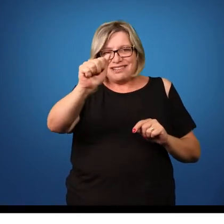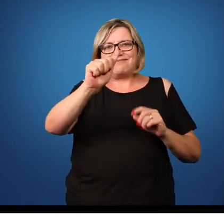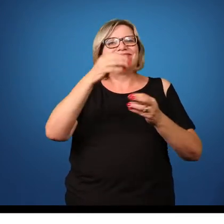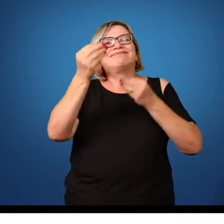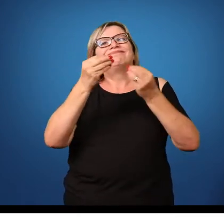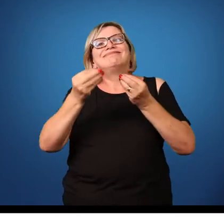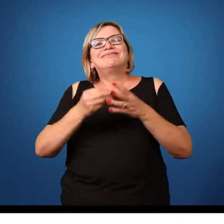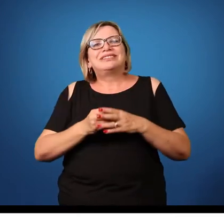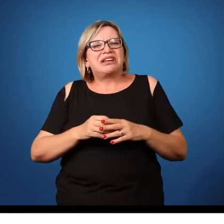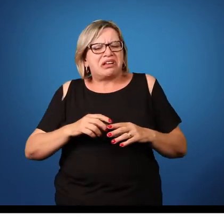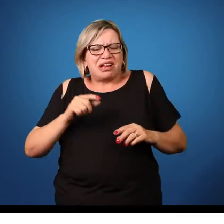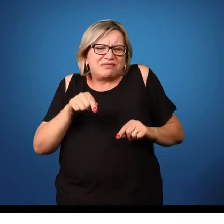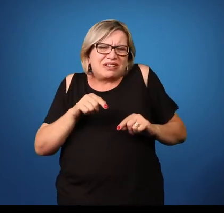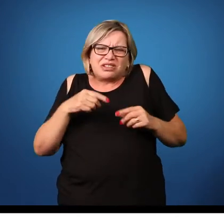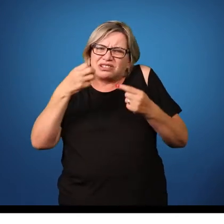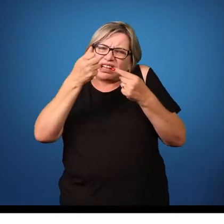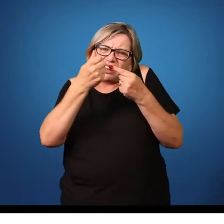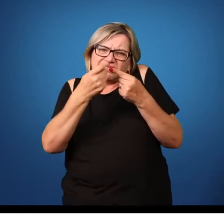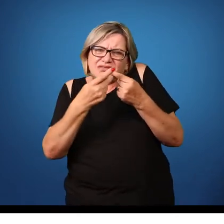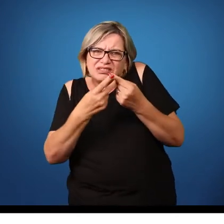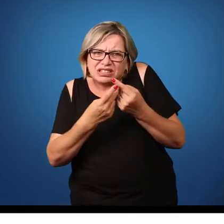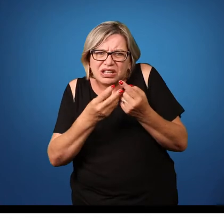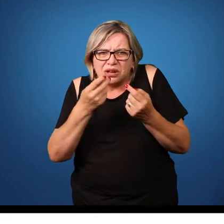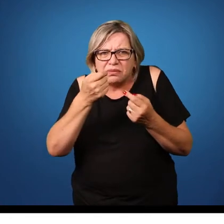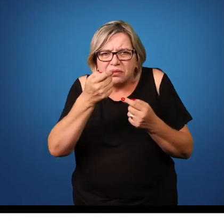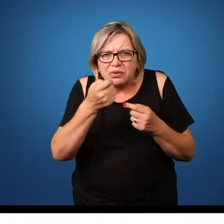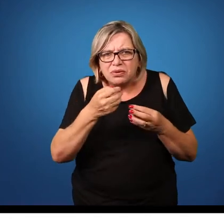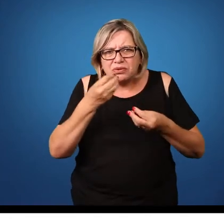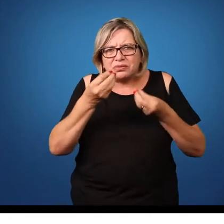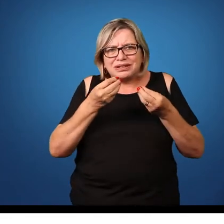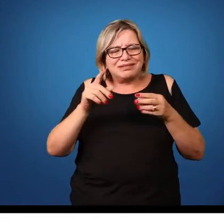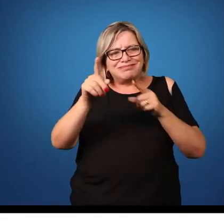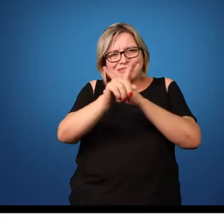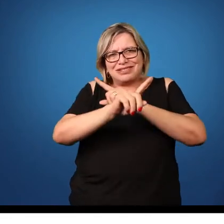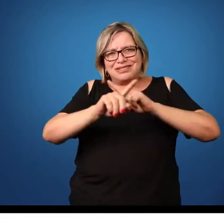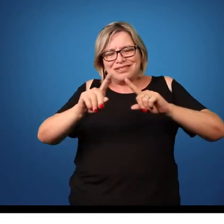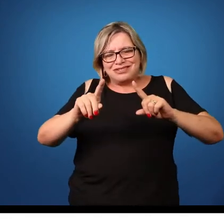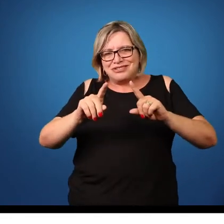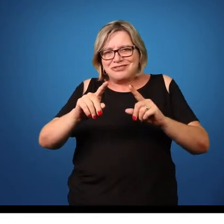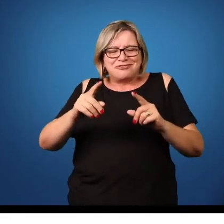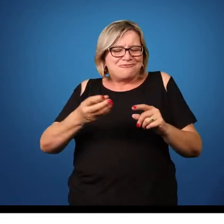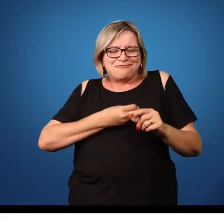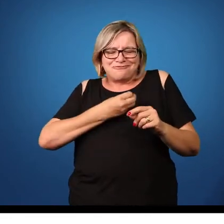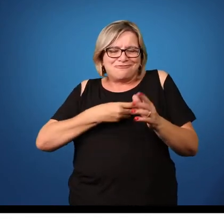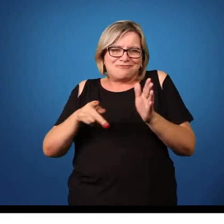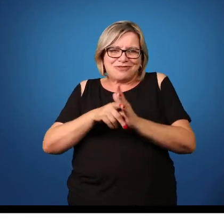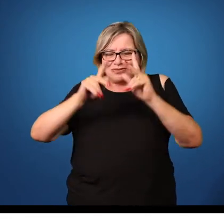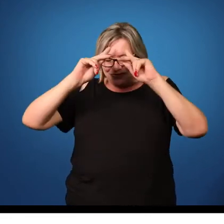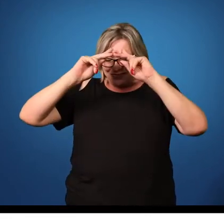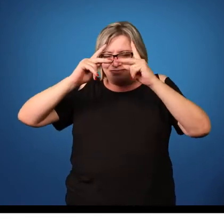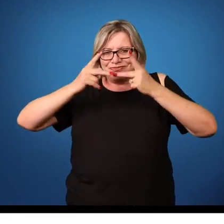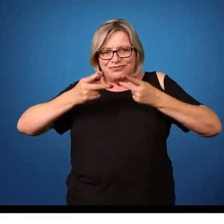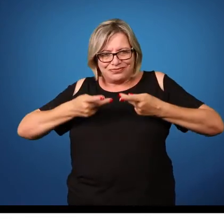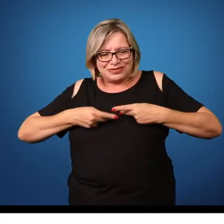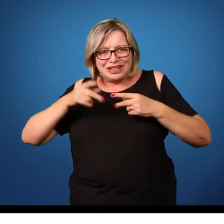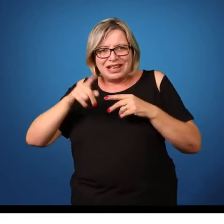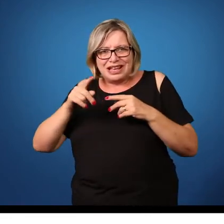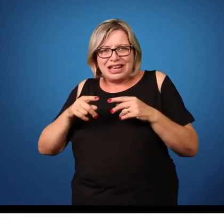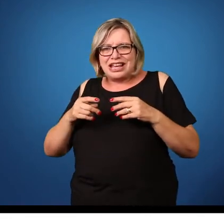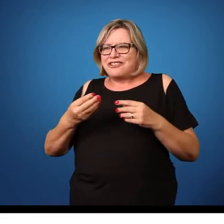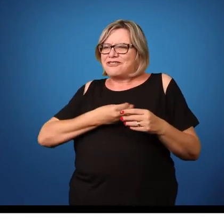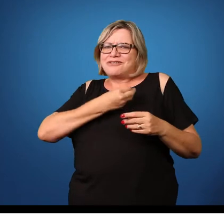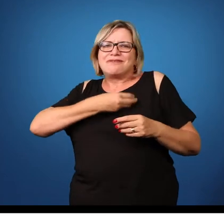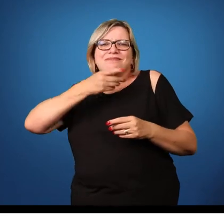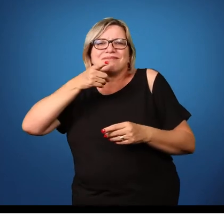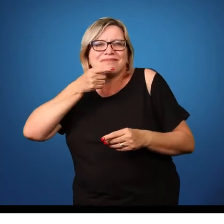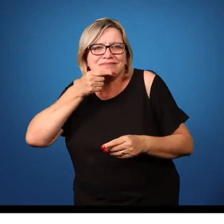não tem uma grande caracterização por conta que não se trata de um parasita do ser humano. São animais que vivem em ambientes